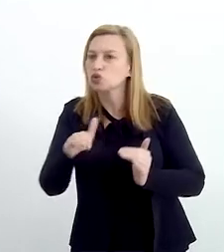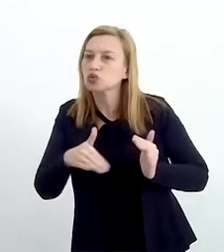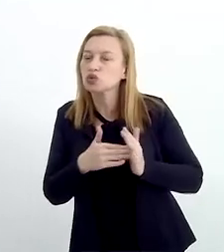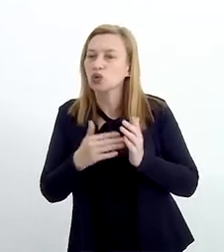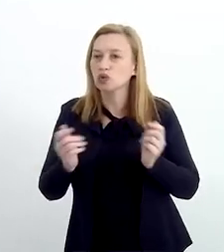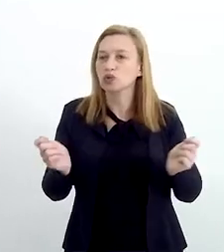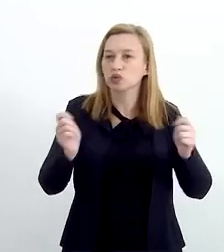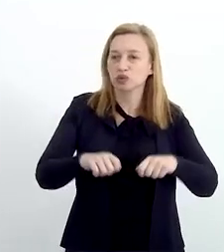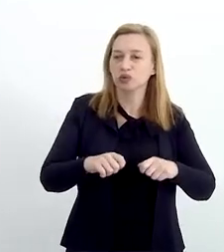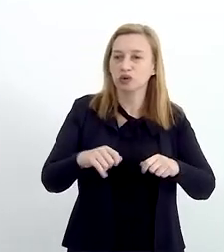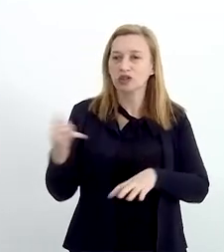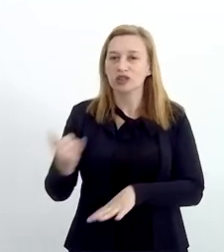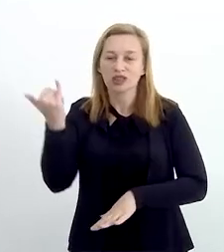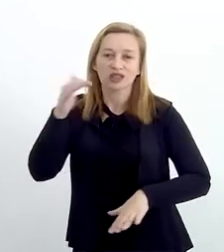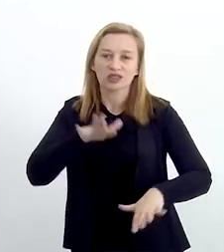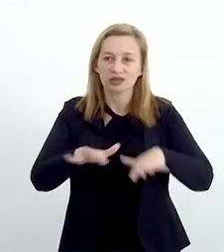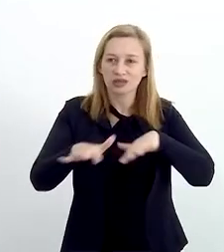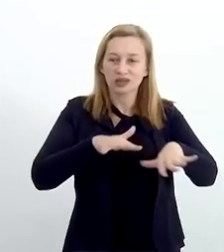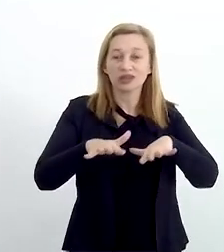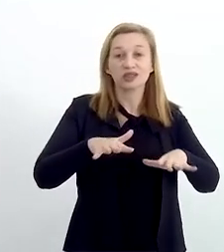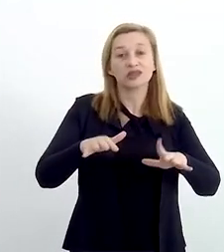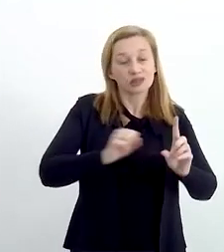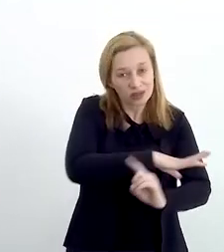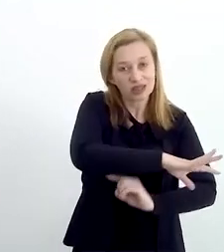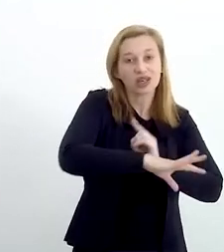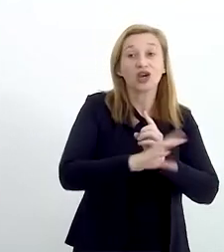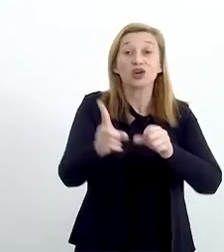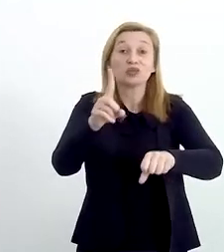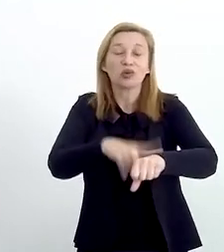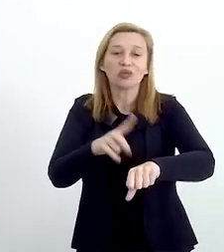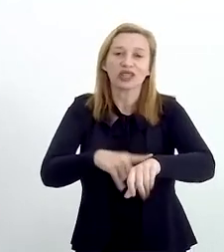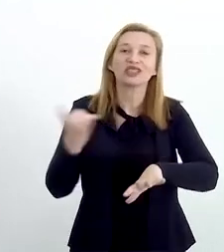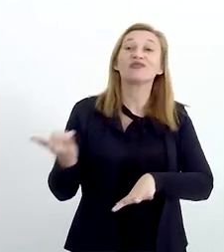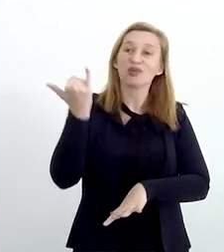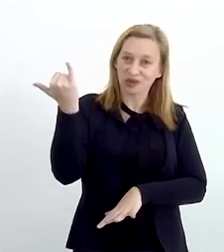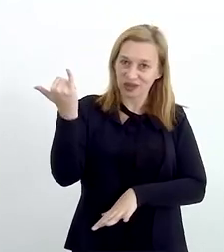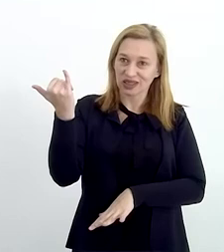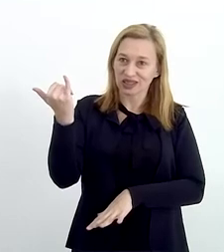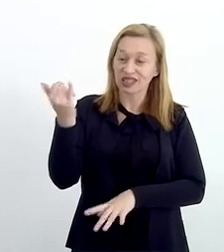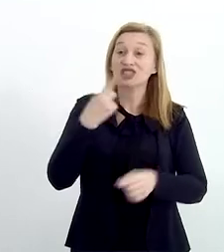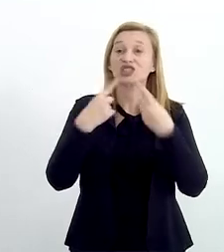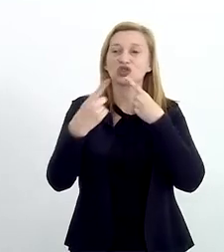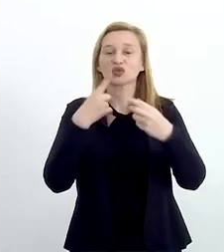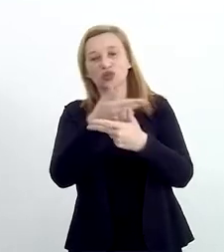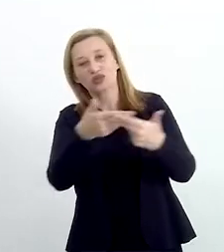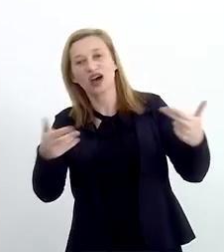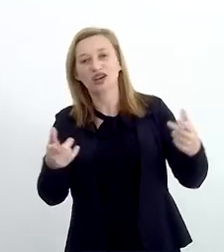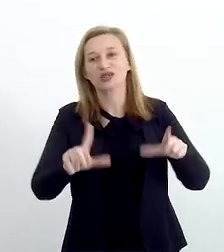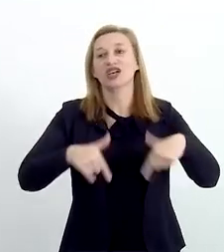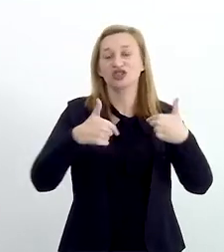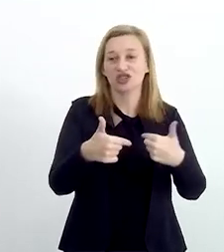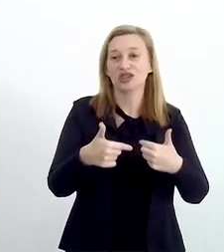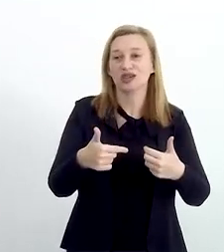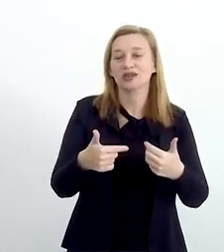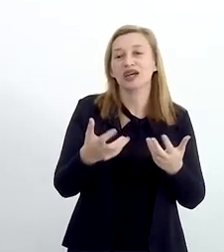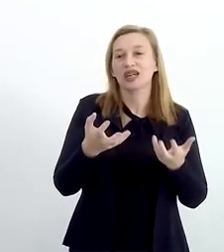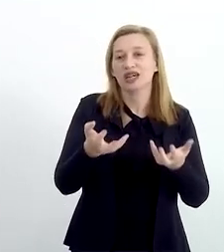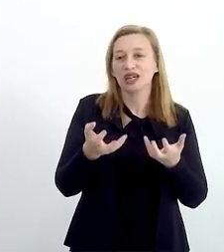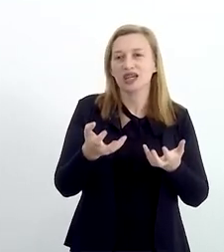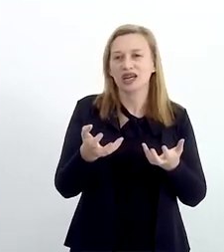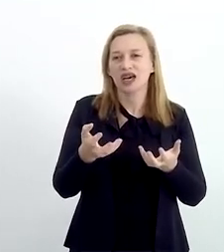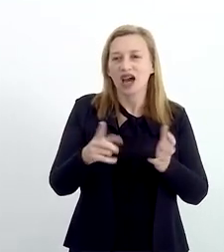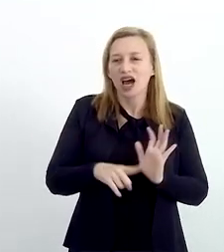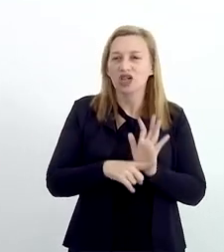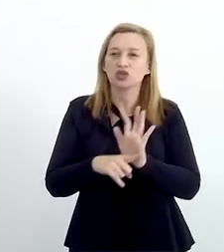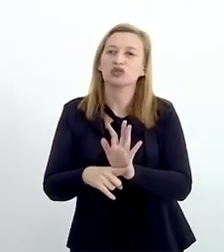largada, vocês já demonstram todo o potencial de mobilização importantíssimo para a sociedade num momento muito importante em que se discute uma